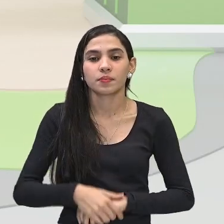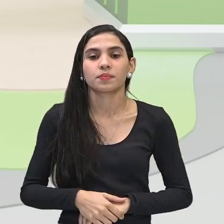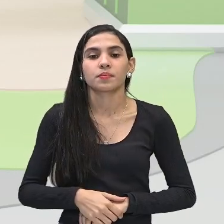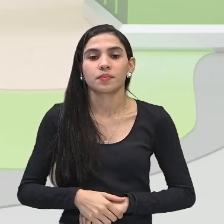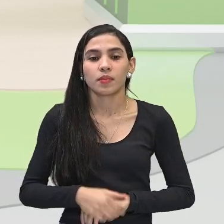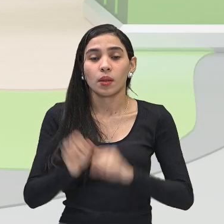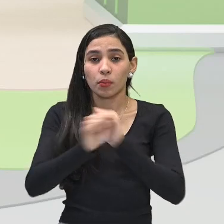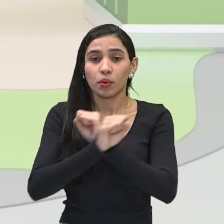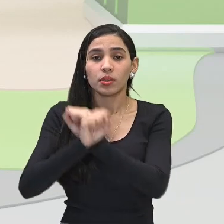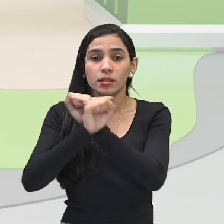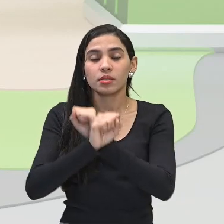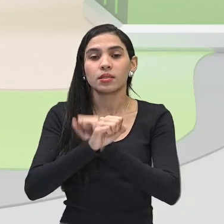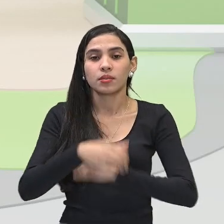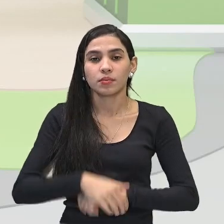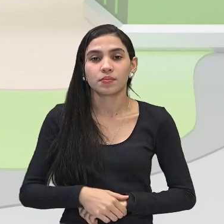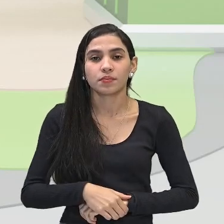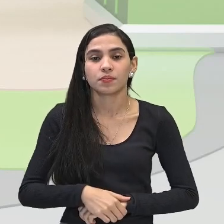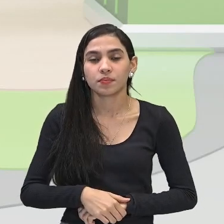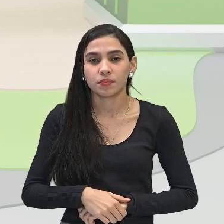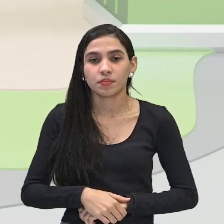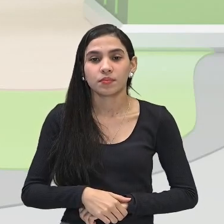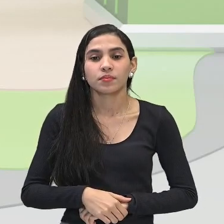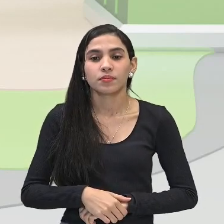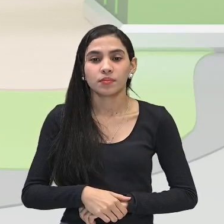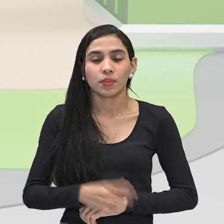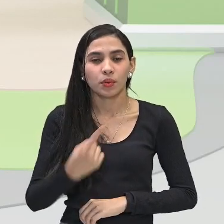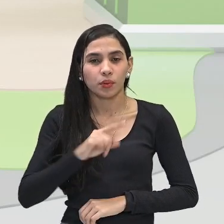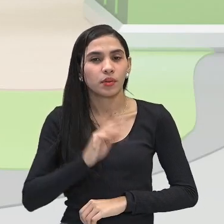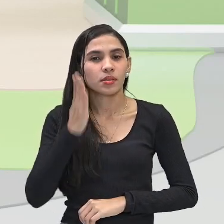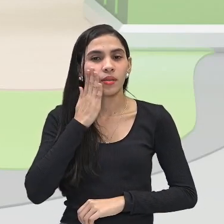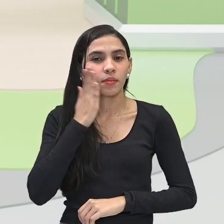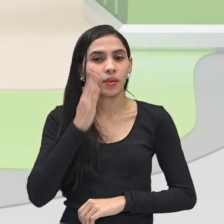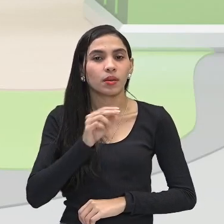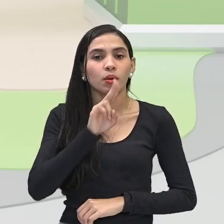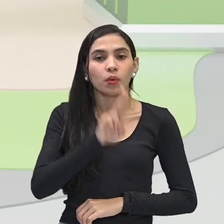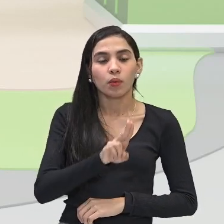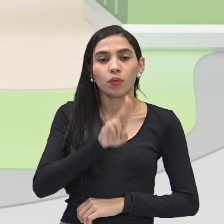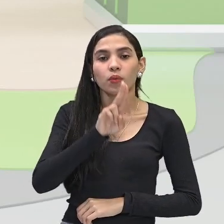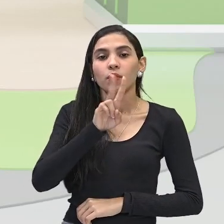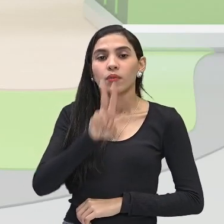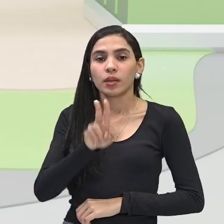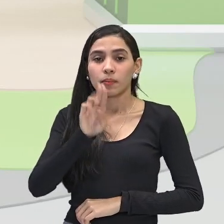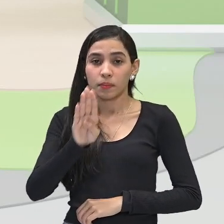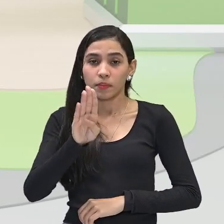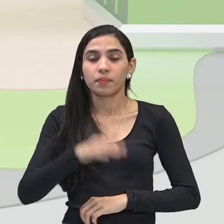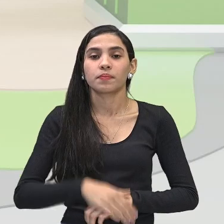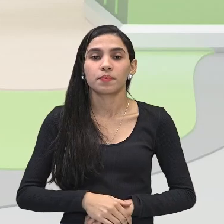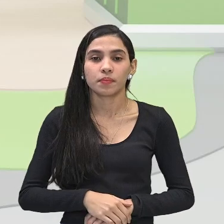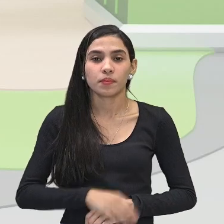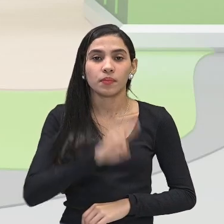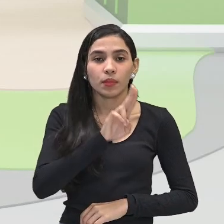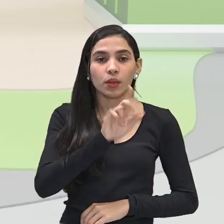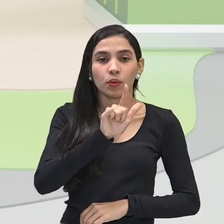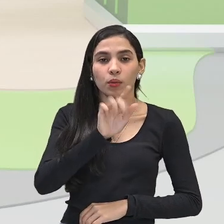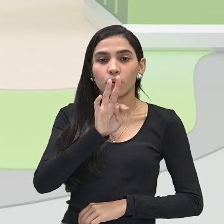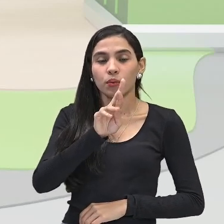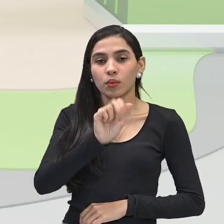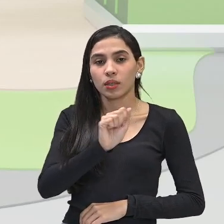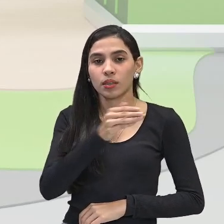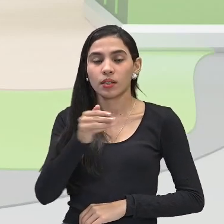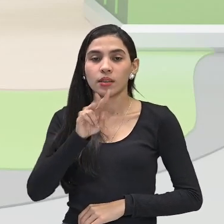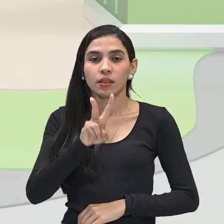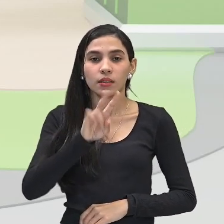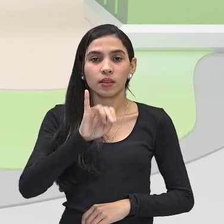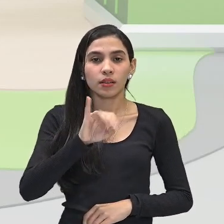raios ultravioletas e que nós sabemos que é o UVB, ultravioleta B, é o que